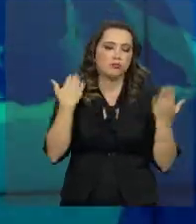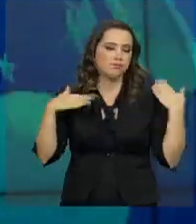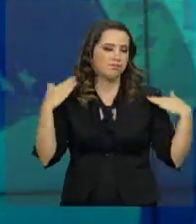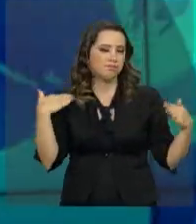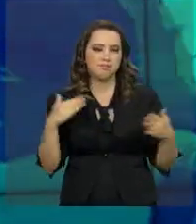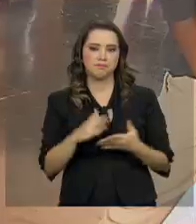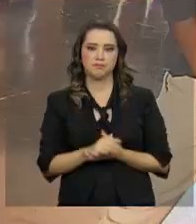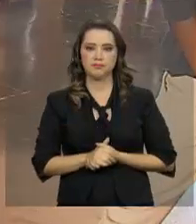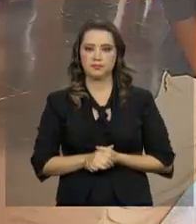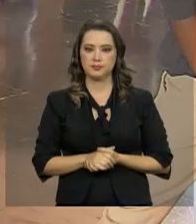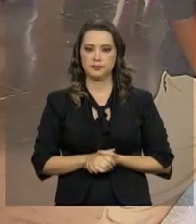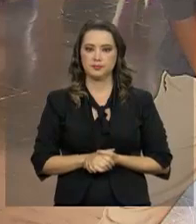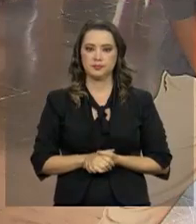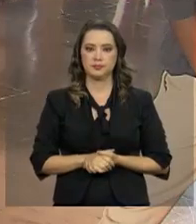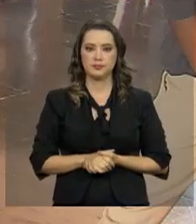lazer.